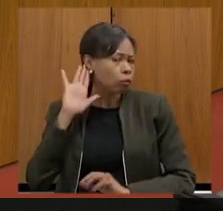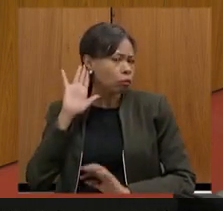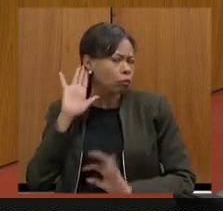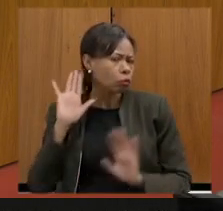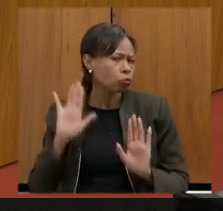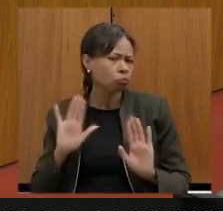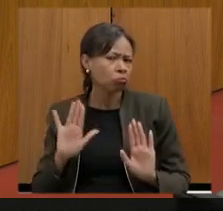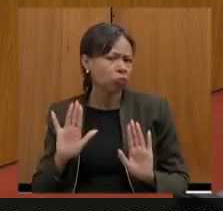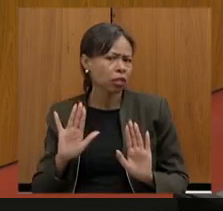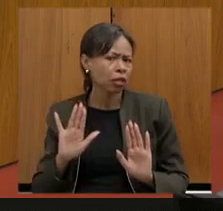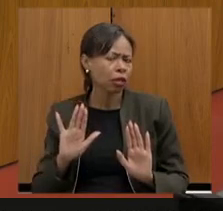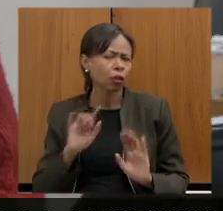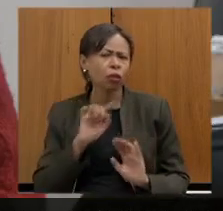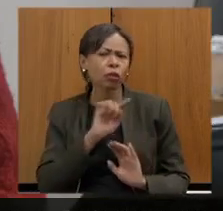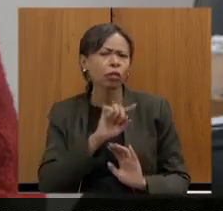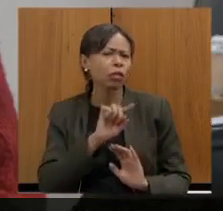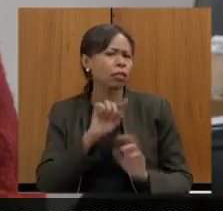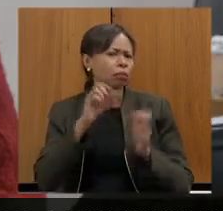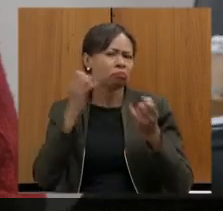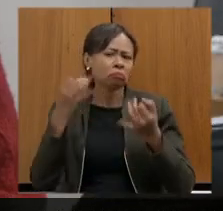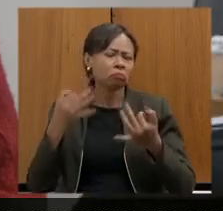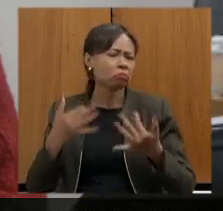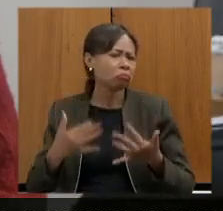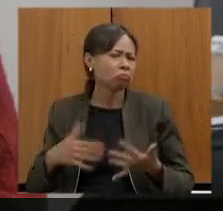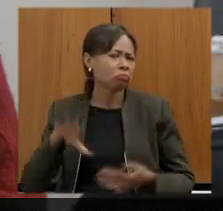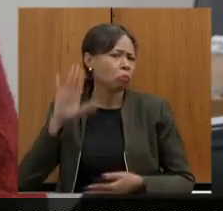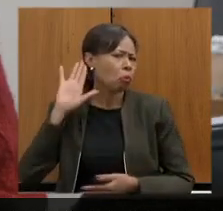questionamento também não foi escutado